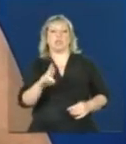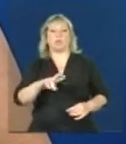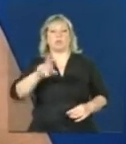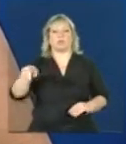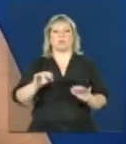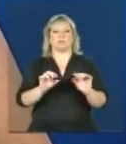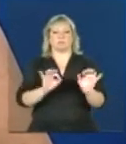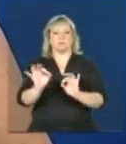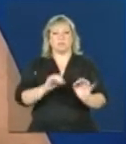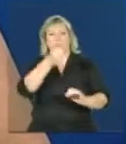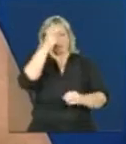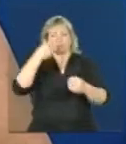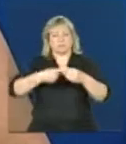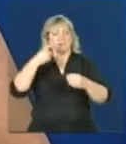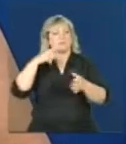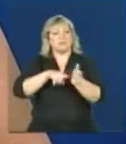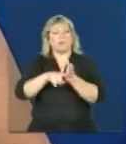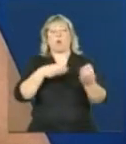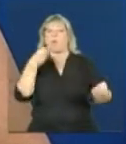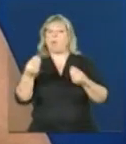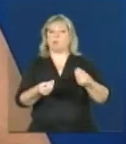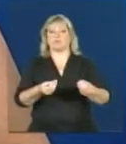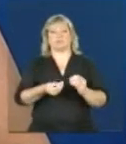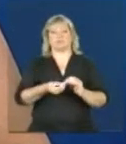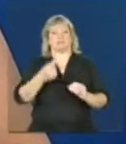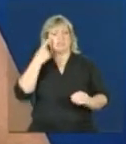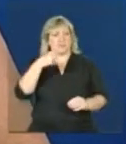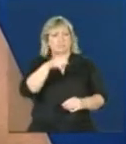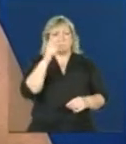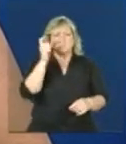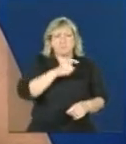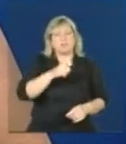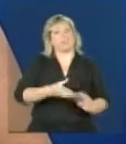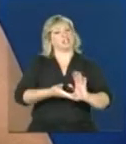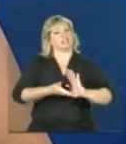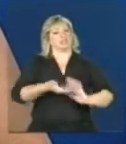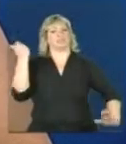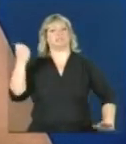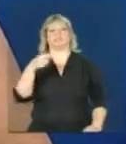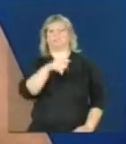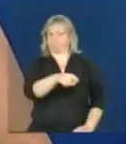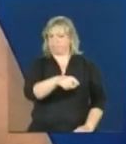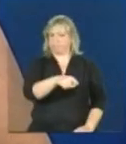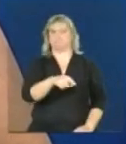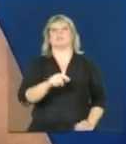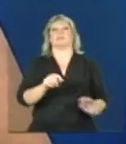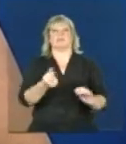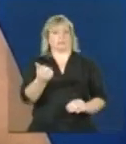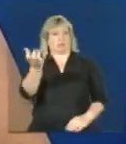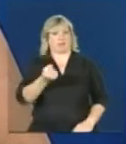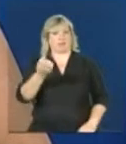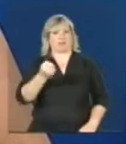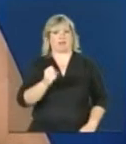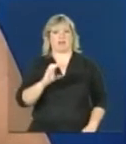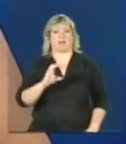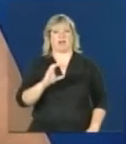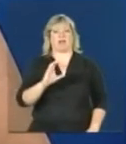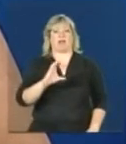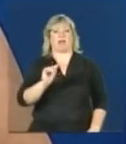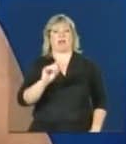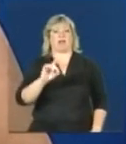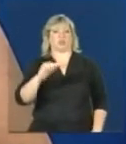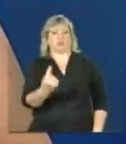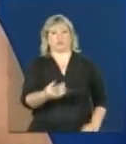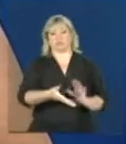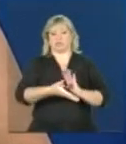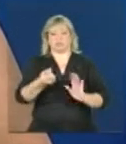inclusive, decidir sobre a exclusão do Cadastro daquela família, que é uma ação que está respaldada pela legislação do Cadastro Único,